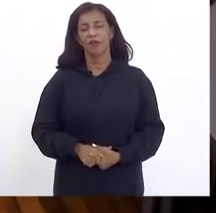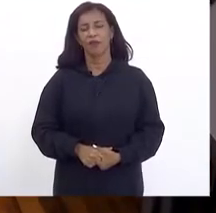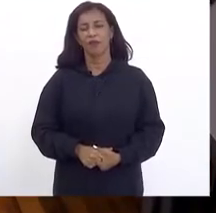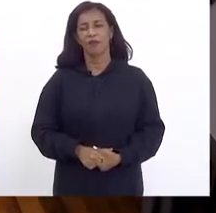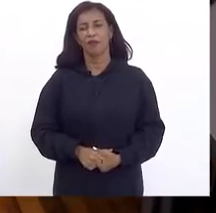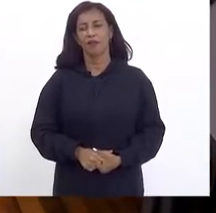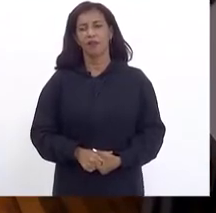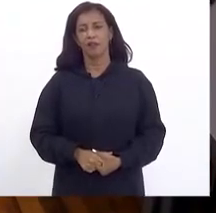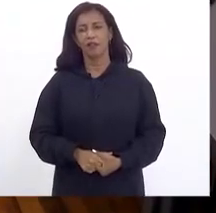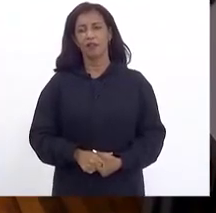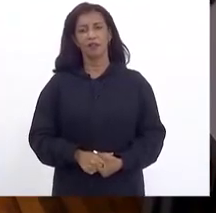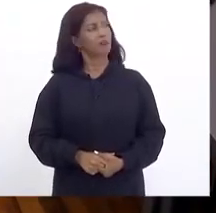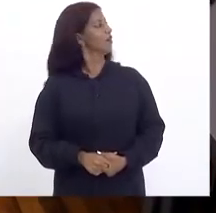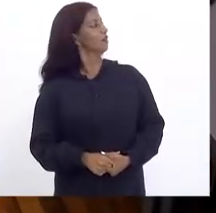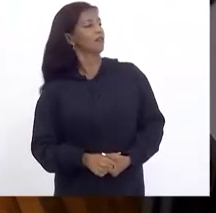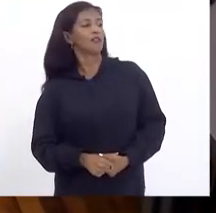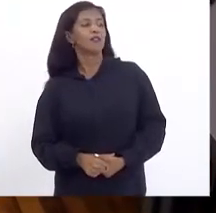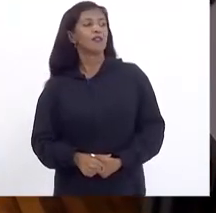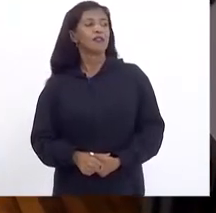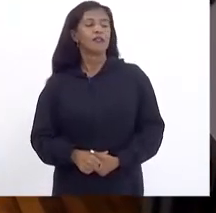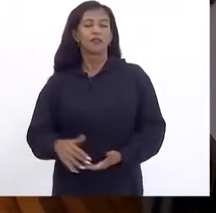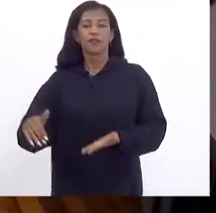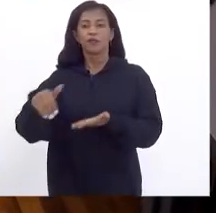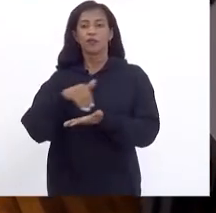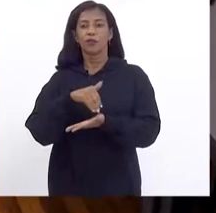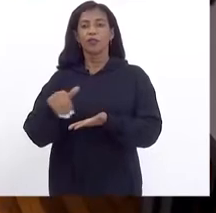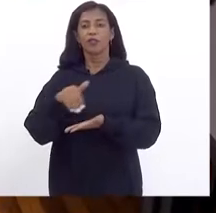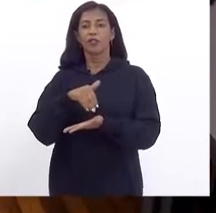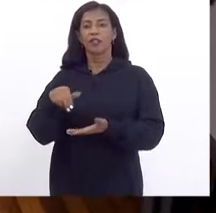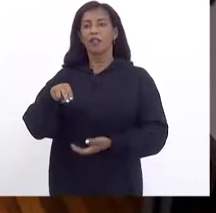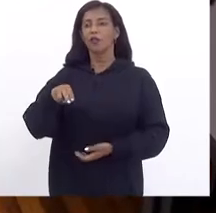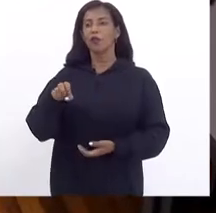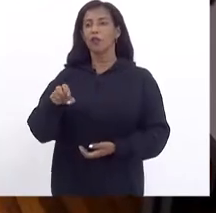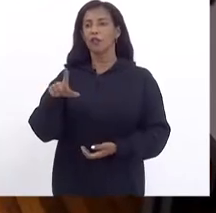Com a palavra O secretário de fazenda Nelson Rocha